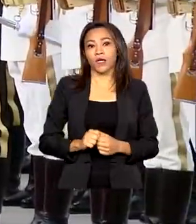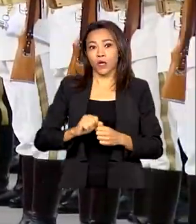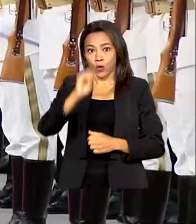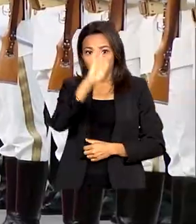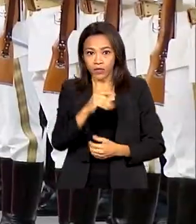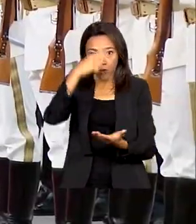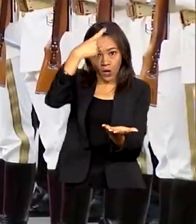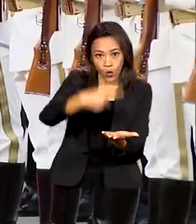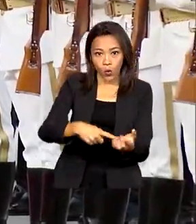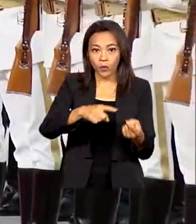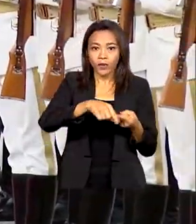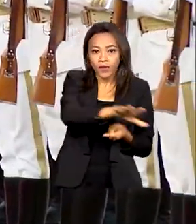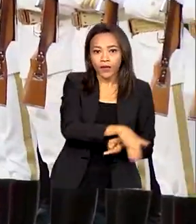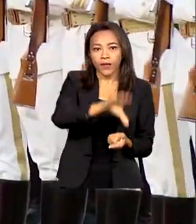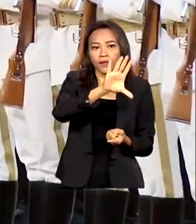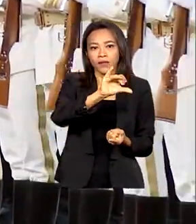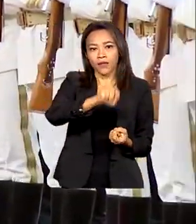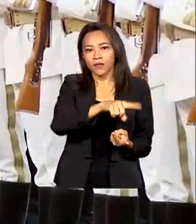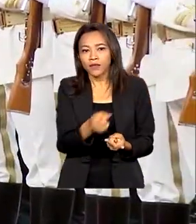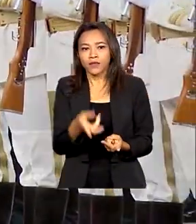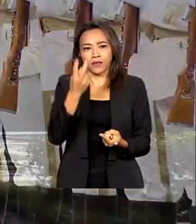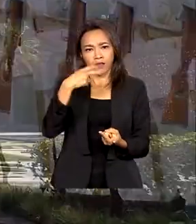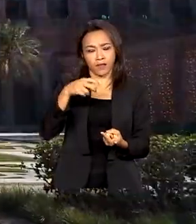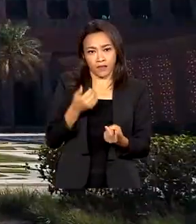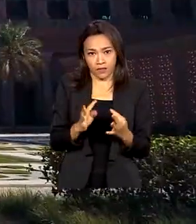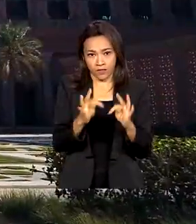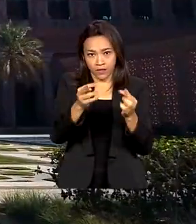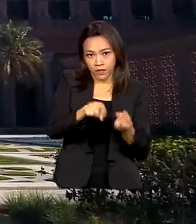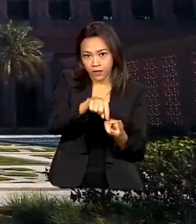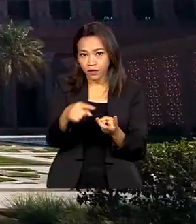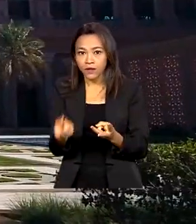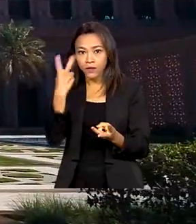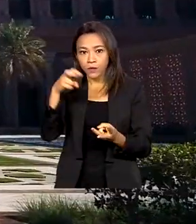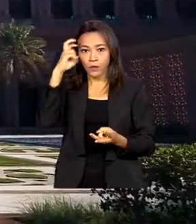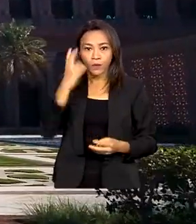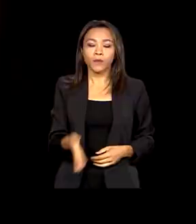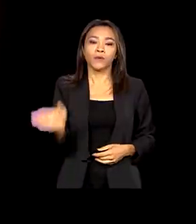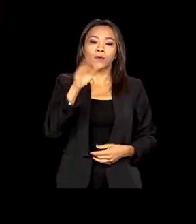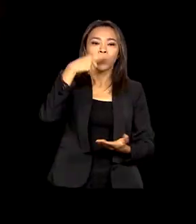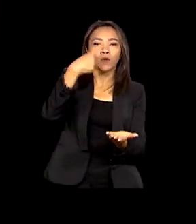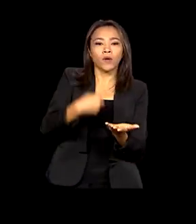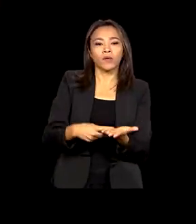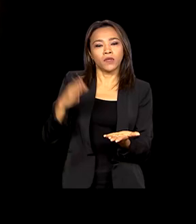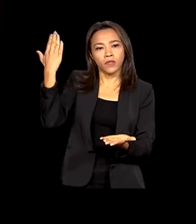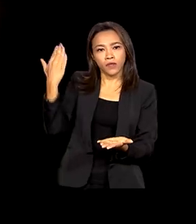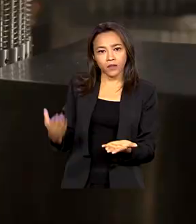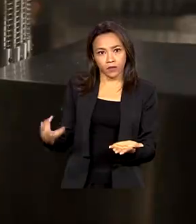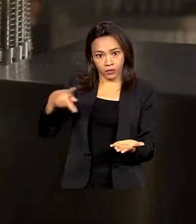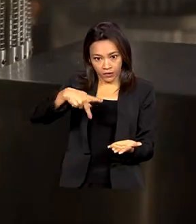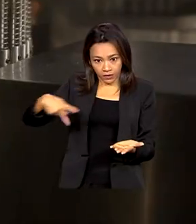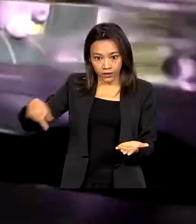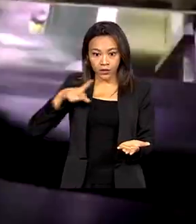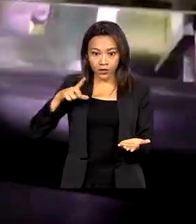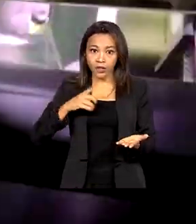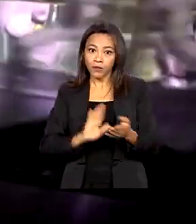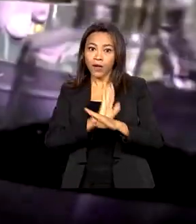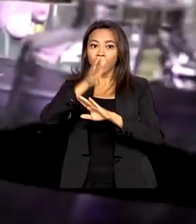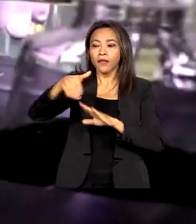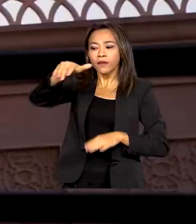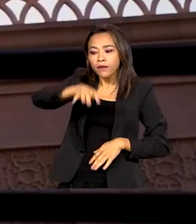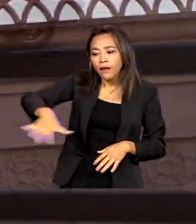em áreas como ciência, tecnologia e cultura. A agenda presidencial também inclui visita aos envirados árabes amanhã.